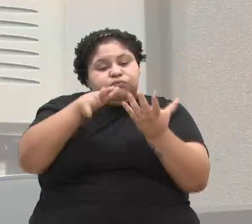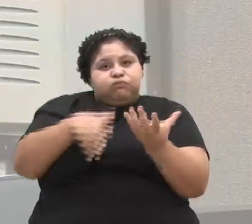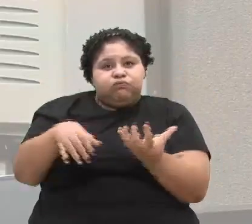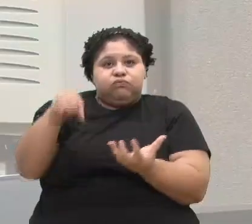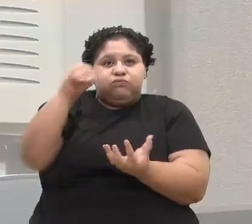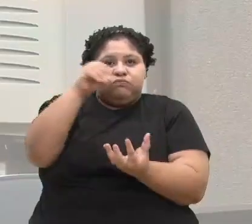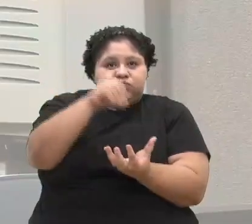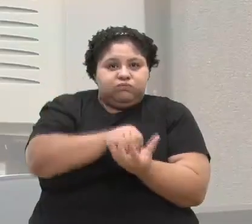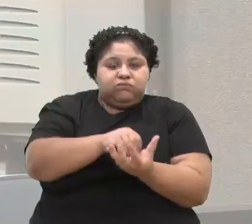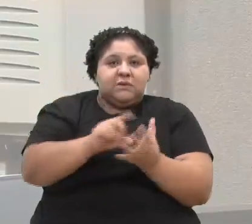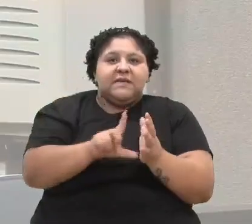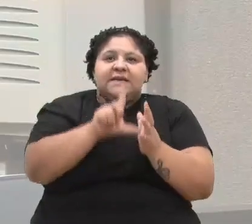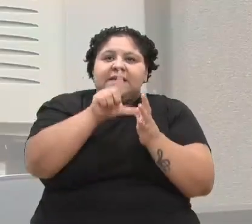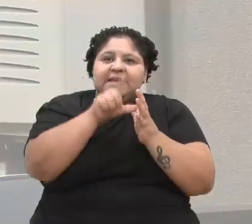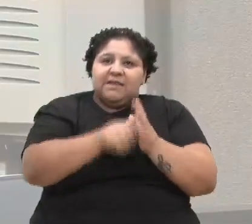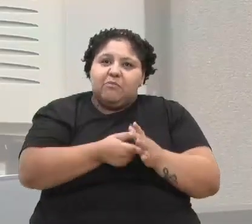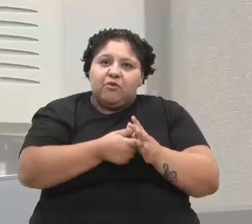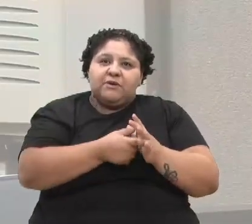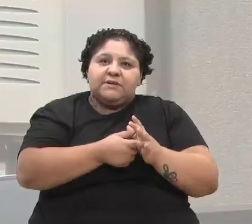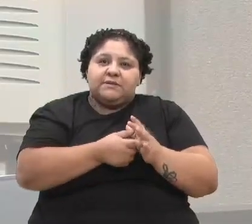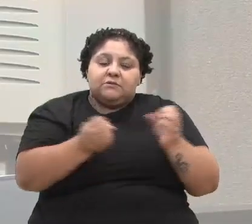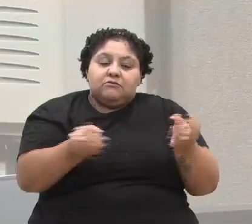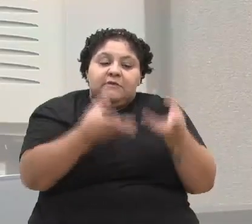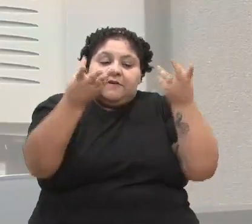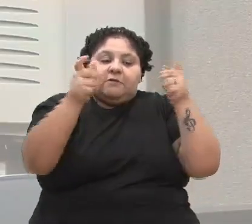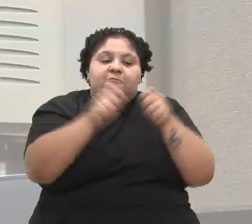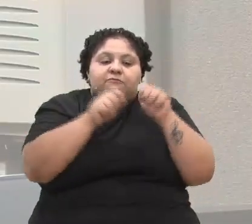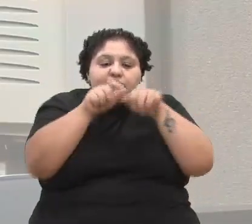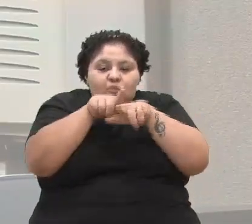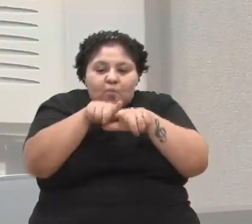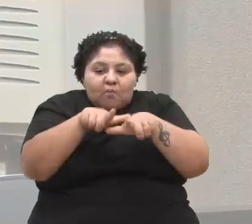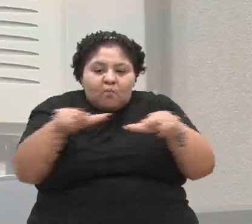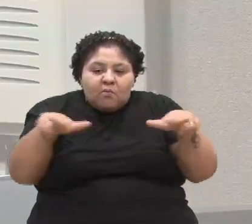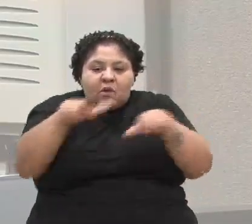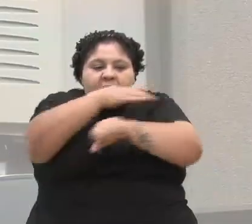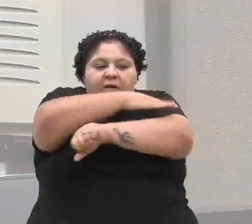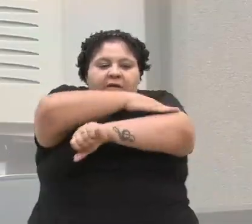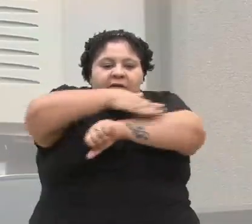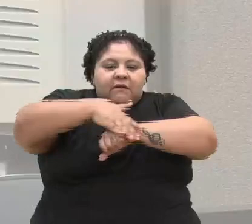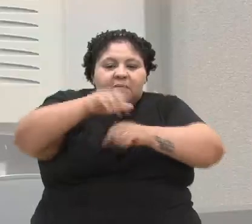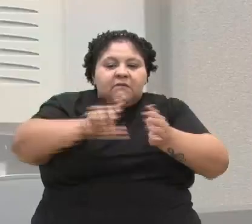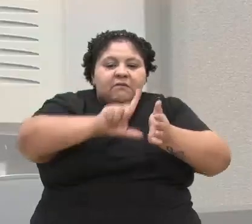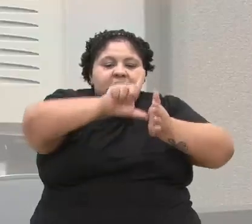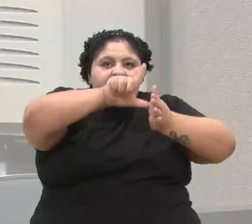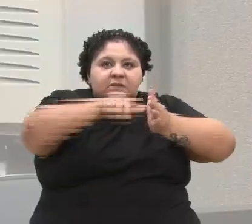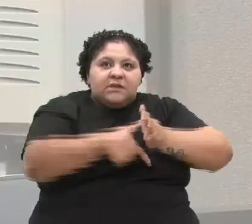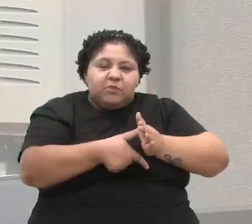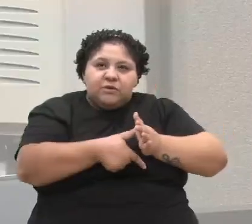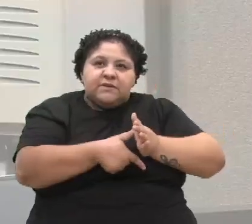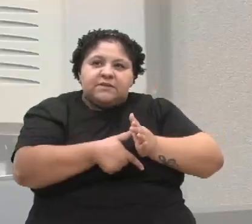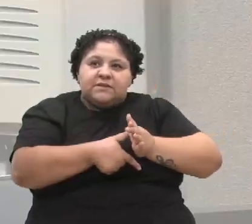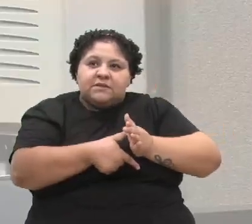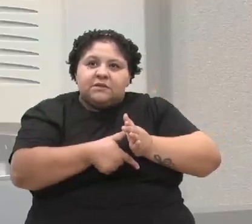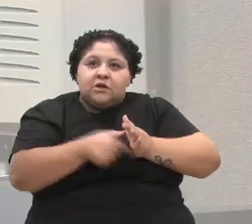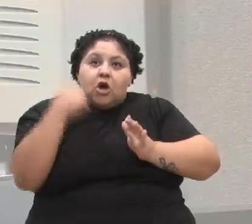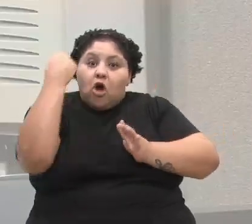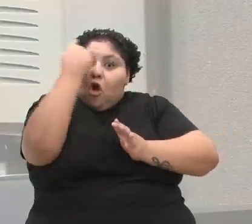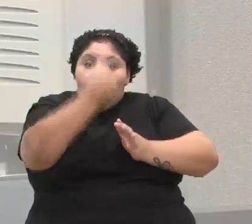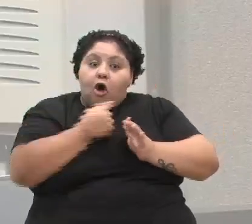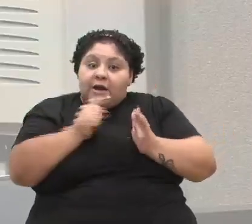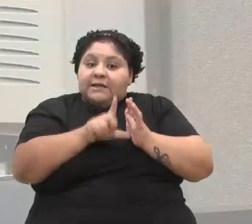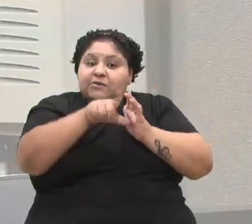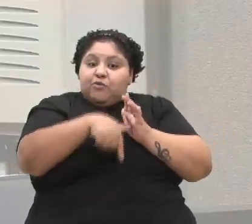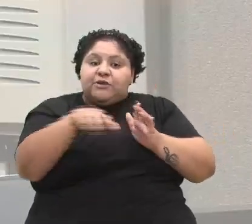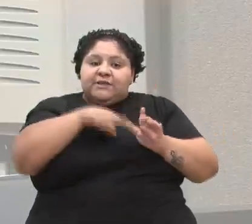fez a limpeza de toda aquela área da Plácio de Castro, possibilitando hora seguinte a feira do agricultor que se realizava no